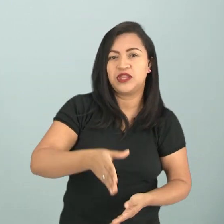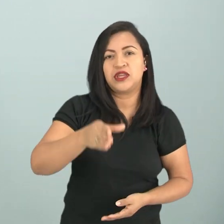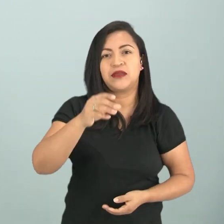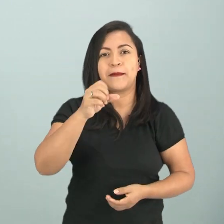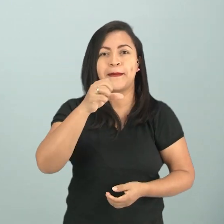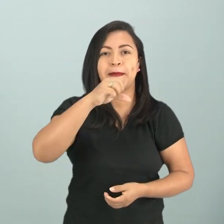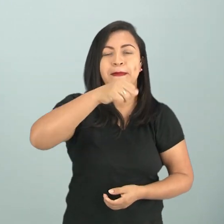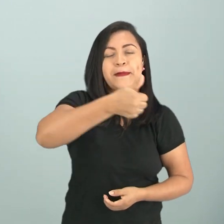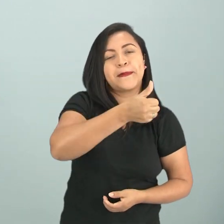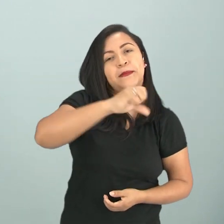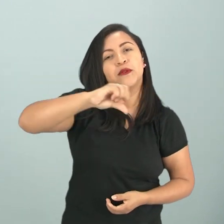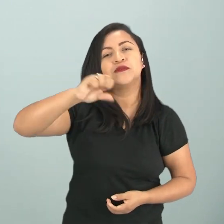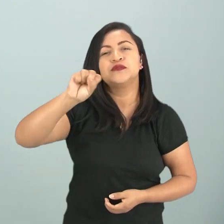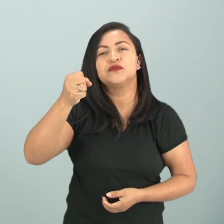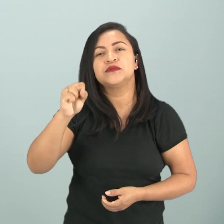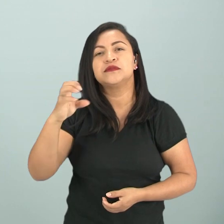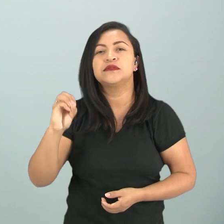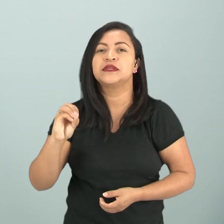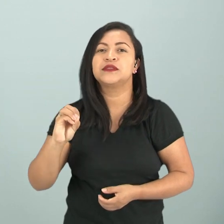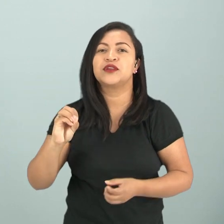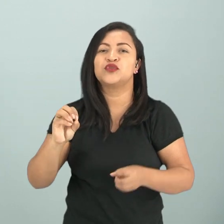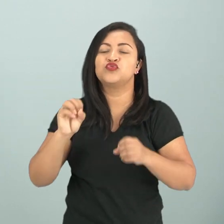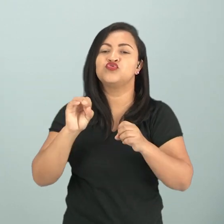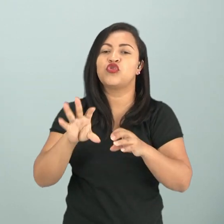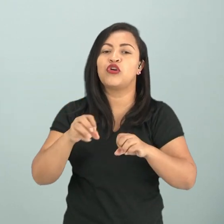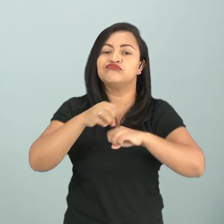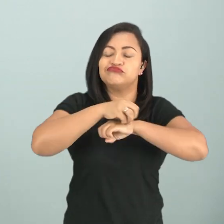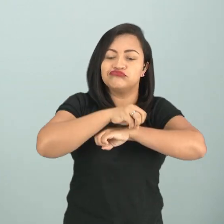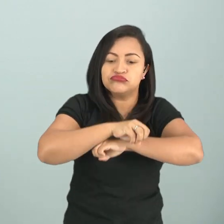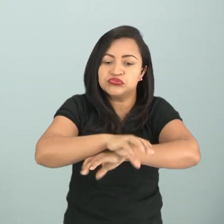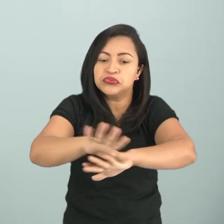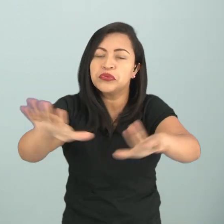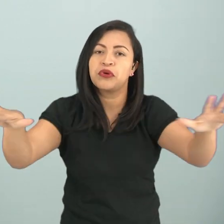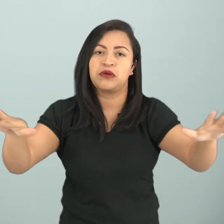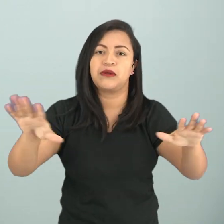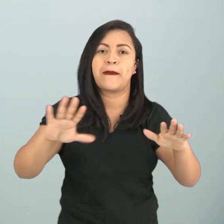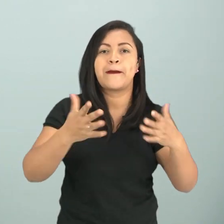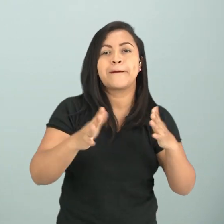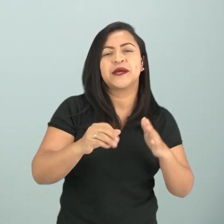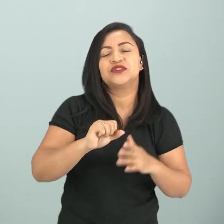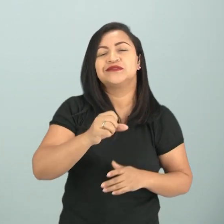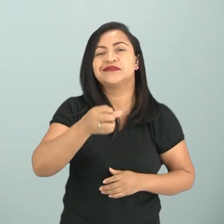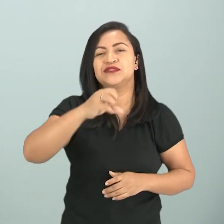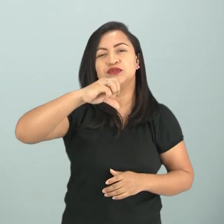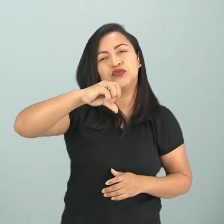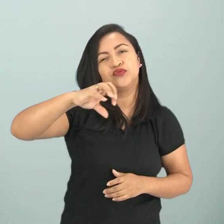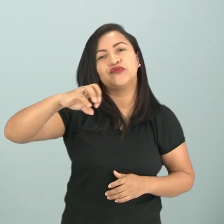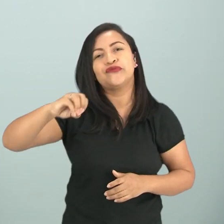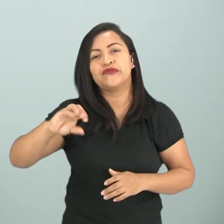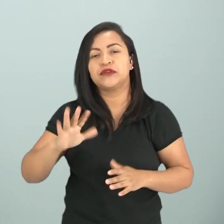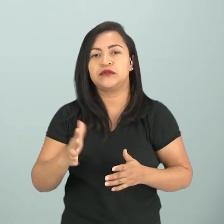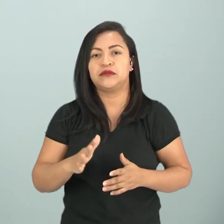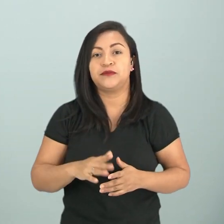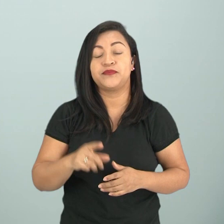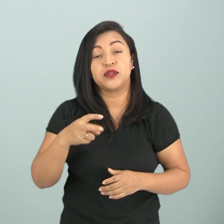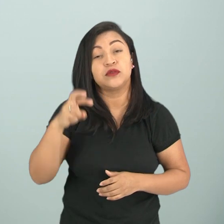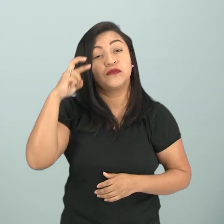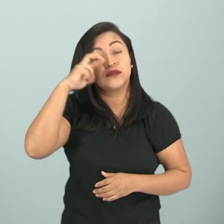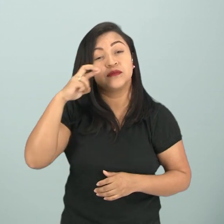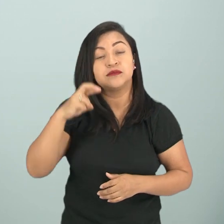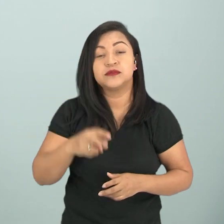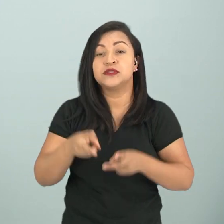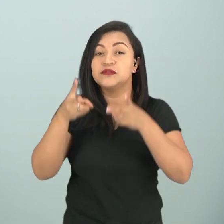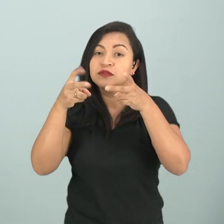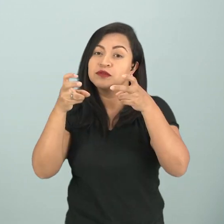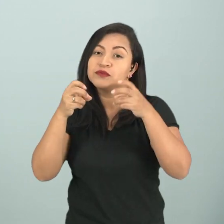só veio se expandir, ela só veio se popularizar em meados da década de 90. Então, você observa que os